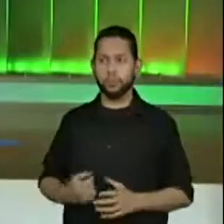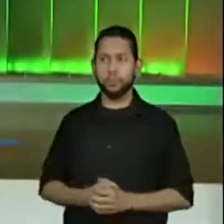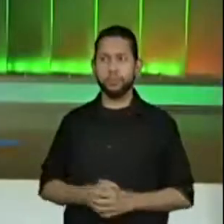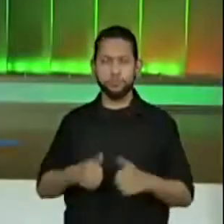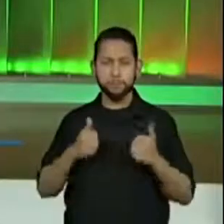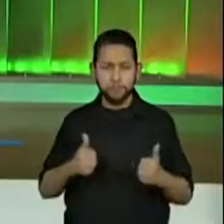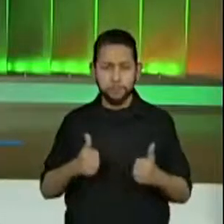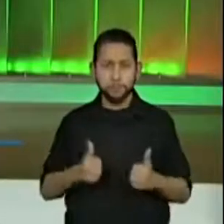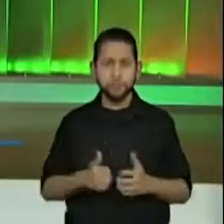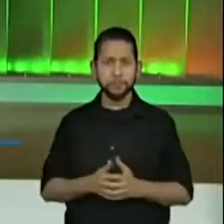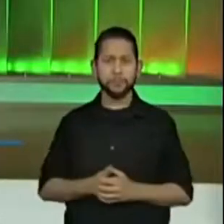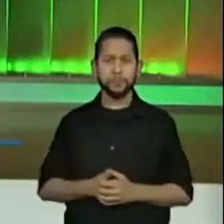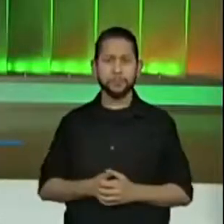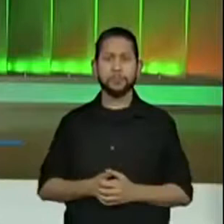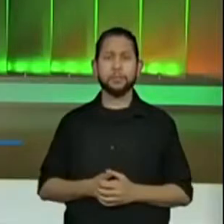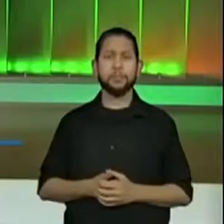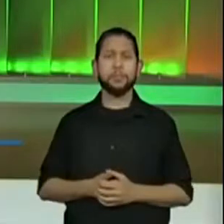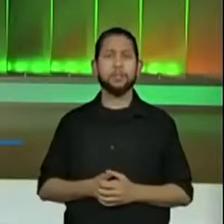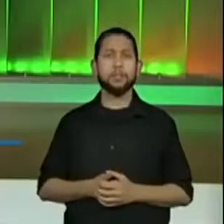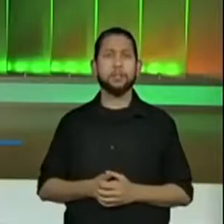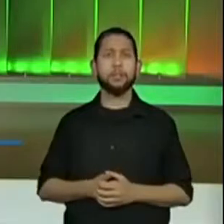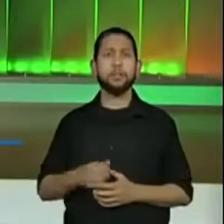certo? Então, bora lá.